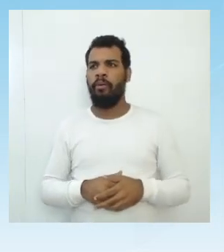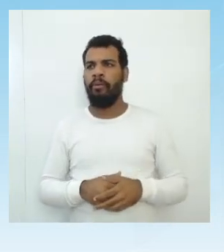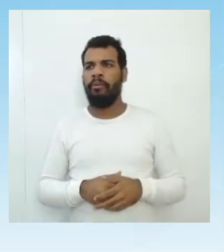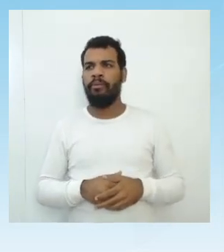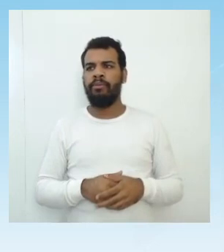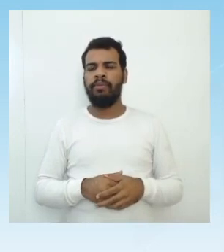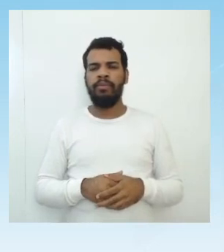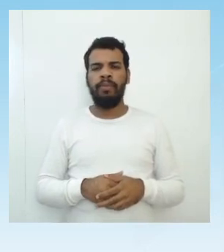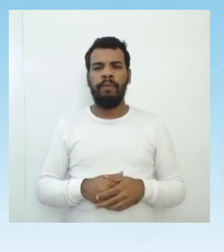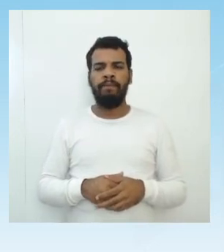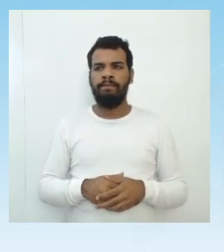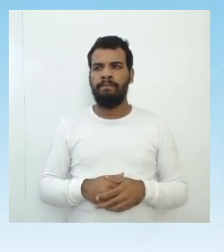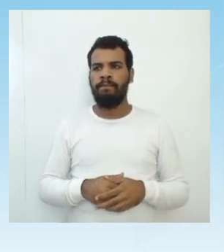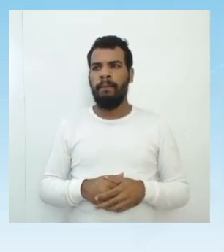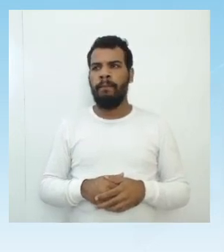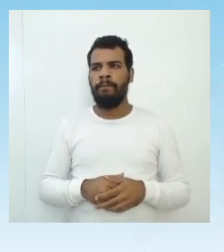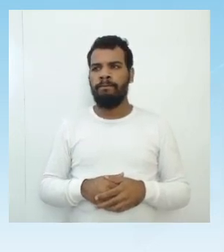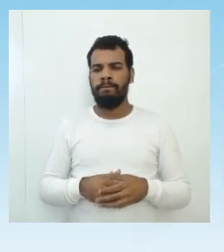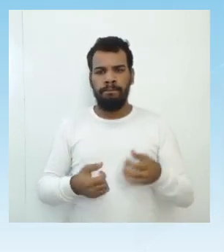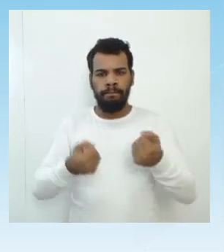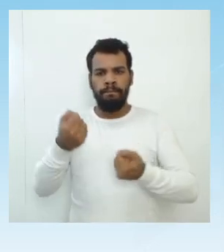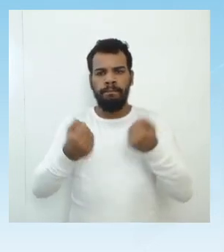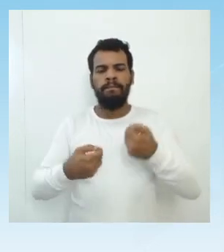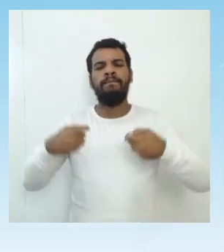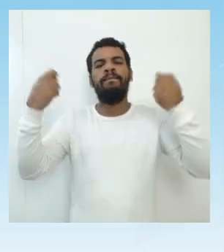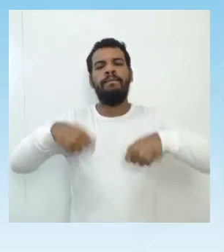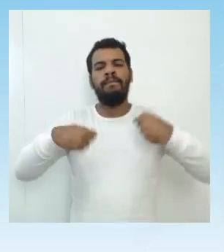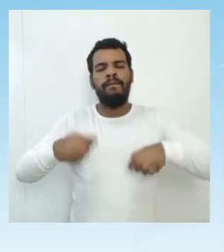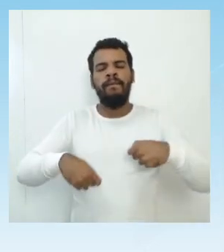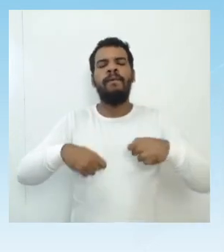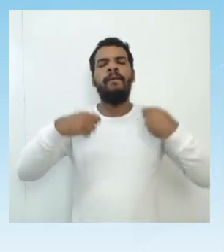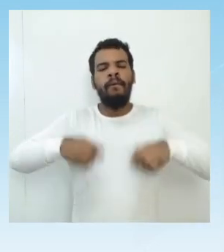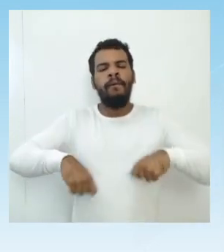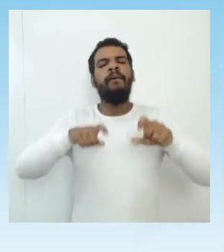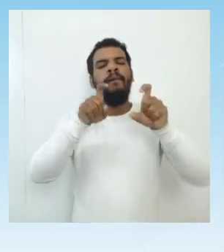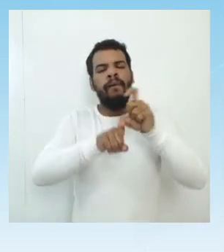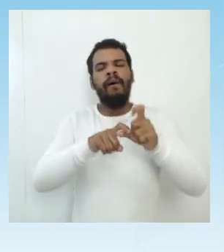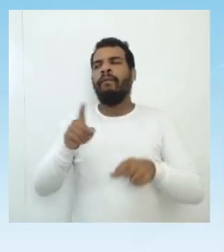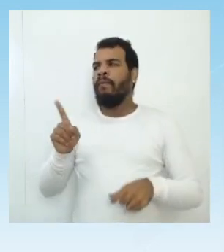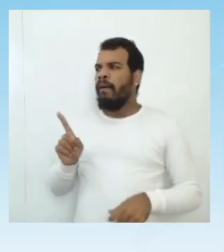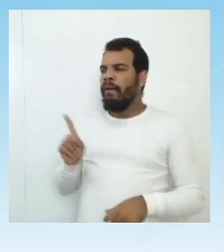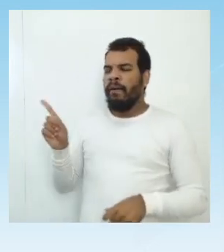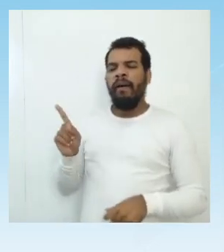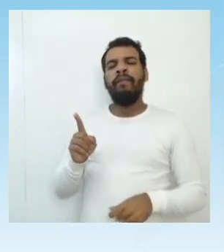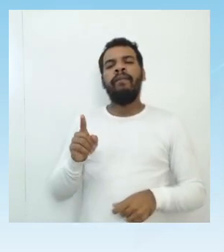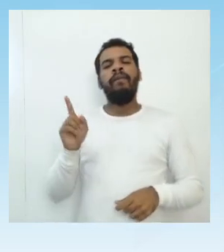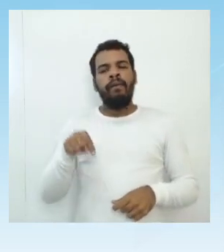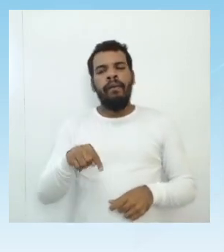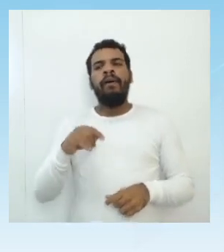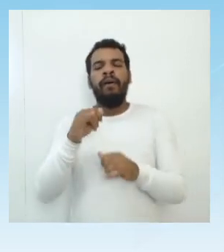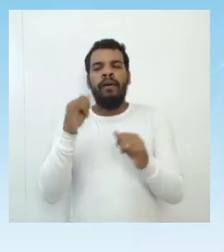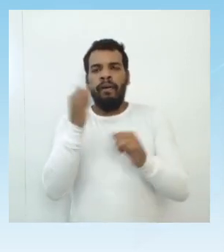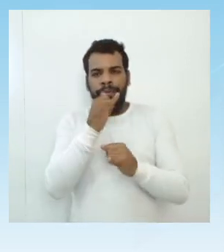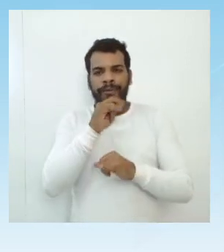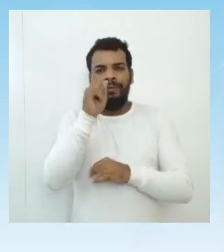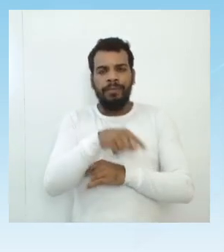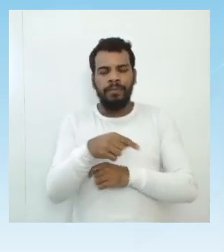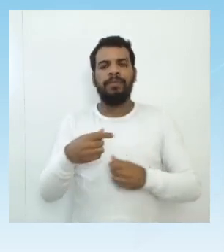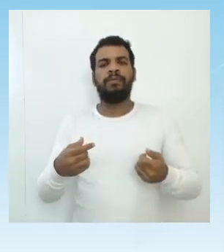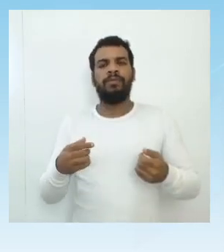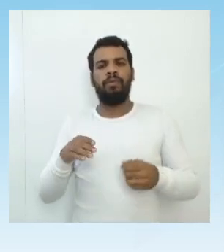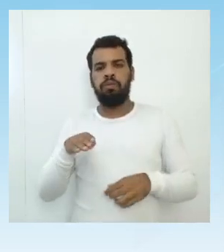dependerão de ímãs de alta magnetização para acionar os seus inúmeros